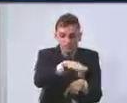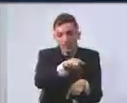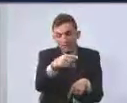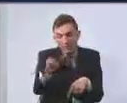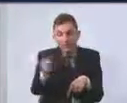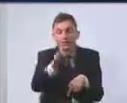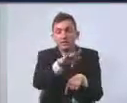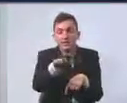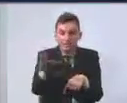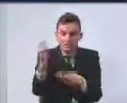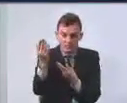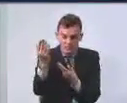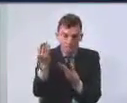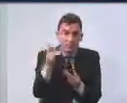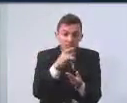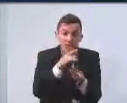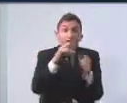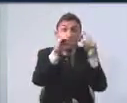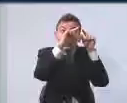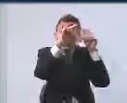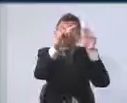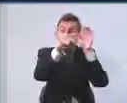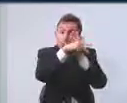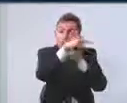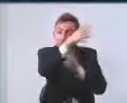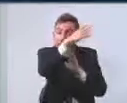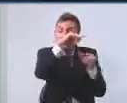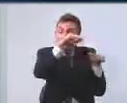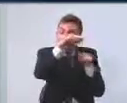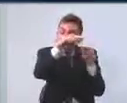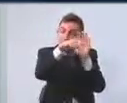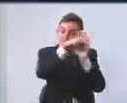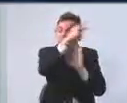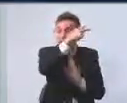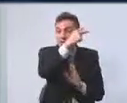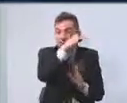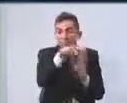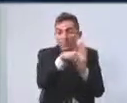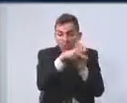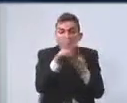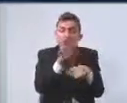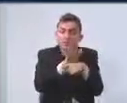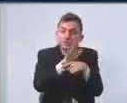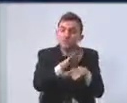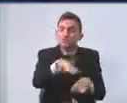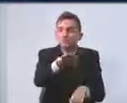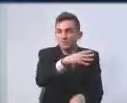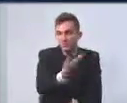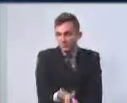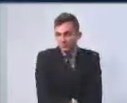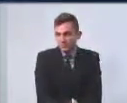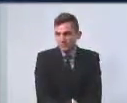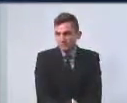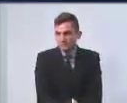ser entidades de assistência social. Esse é o primeiro dado. Porque essa